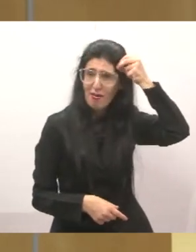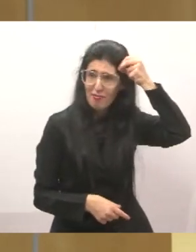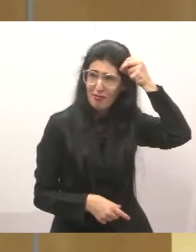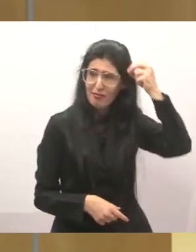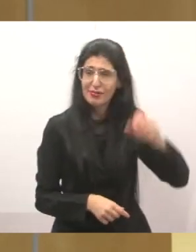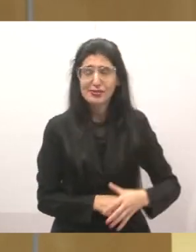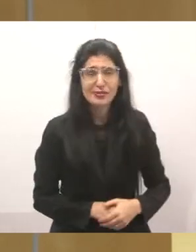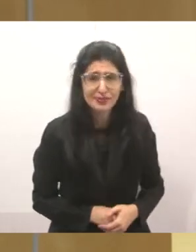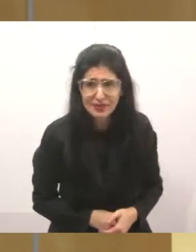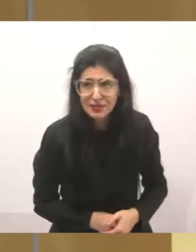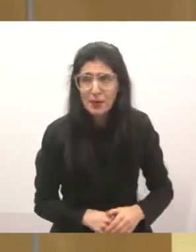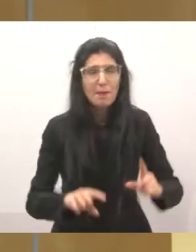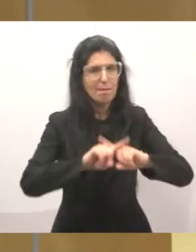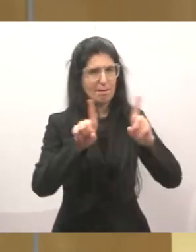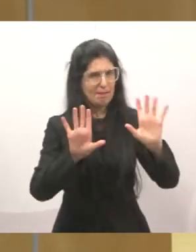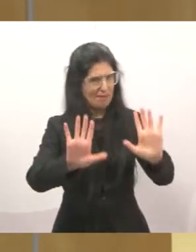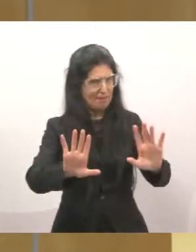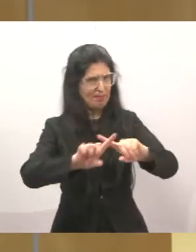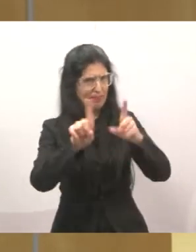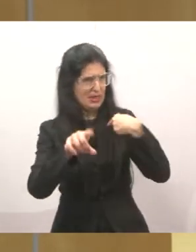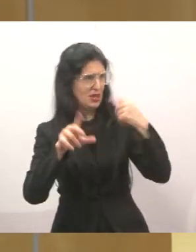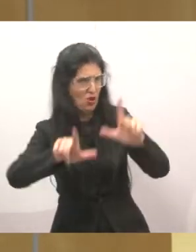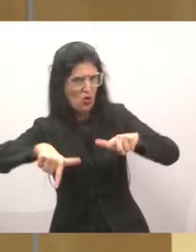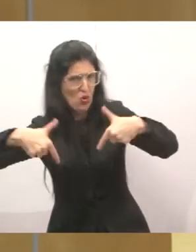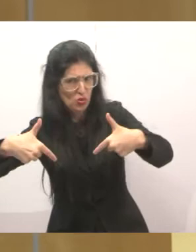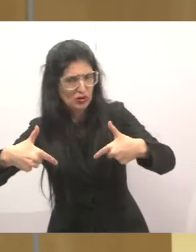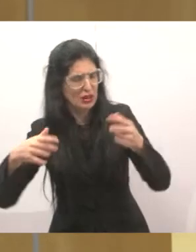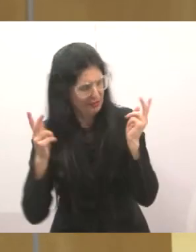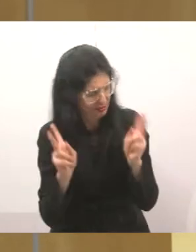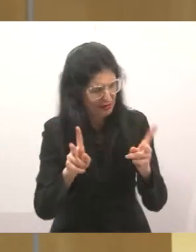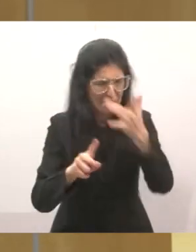sempre lutrei em defesa dessa categoria, dessa classe,